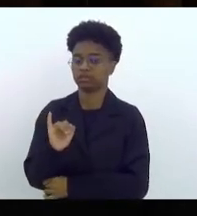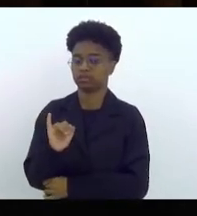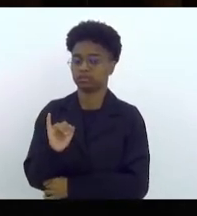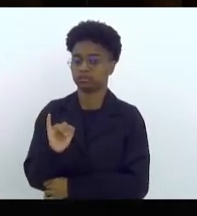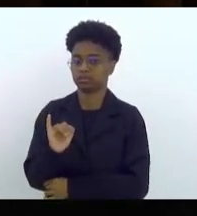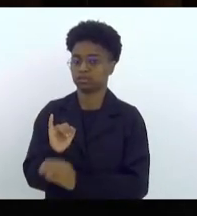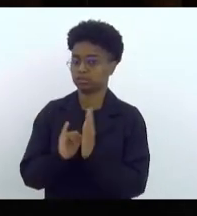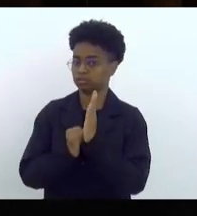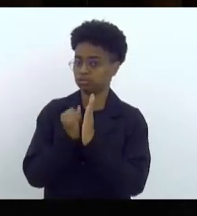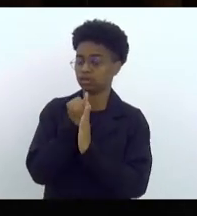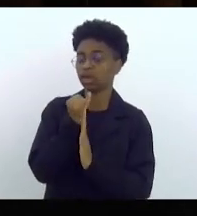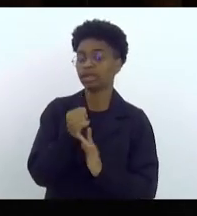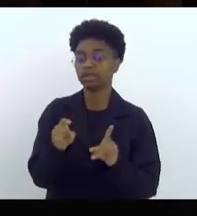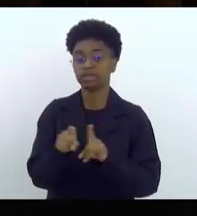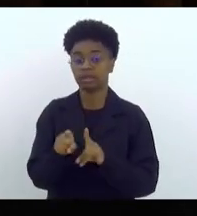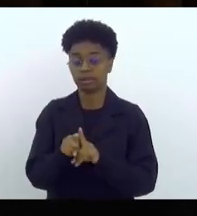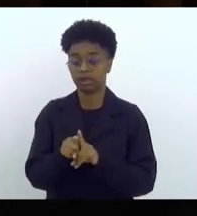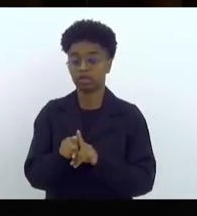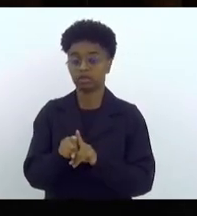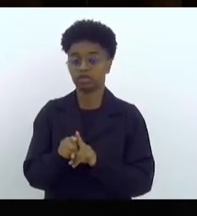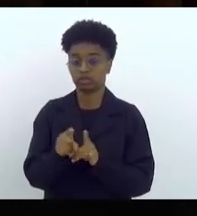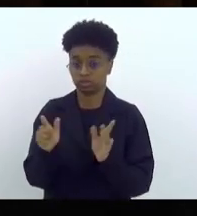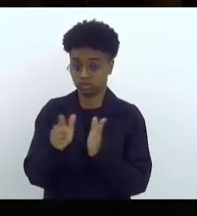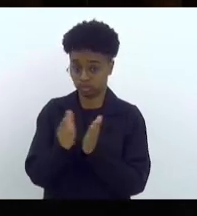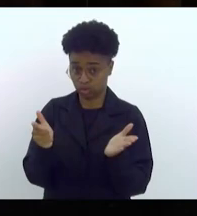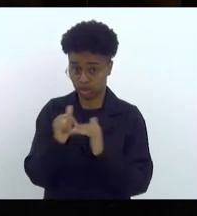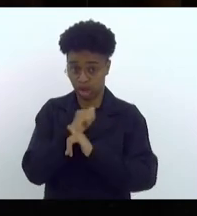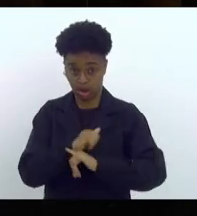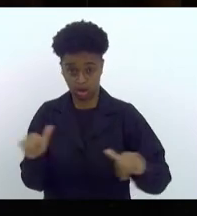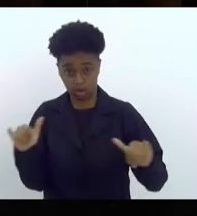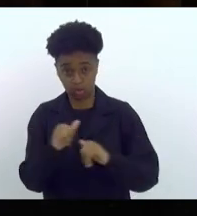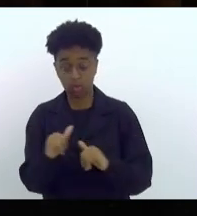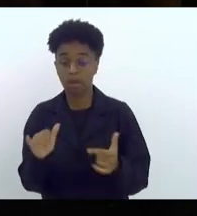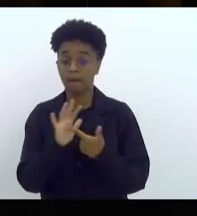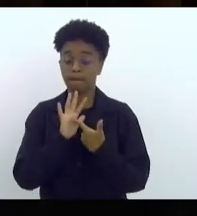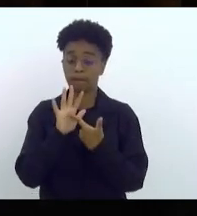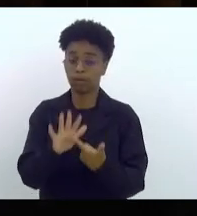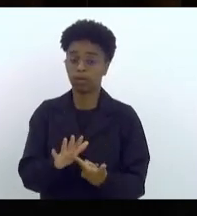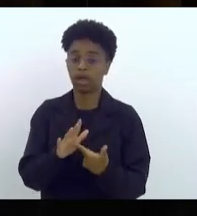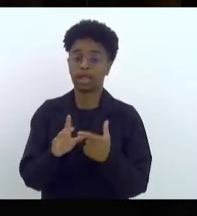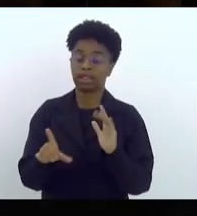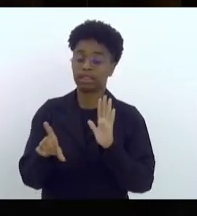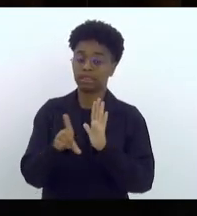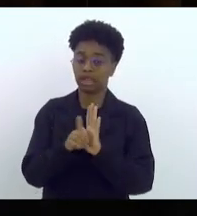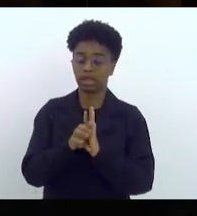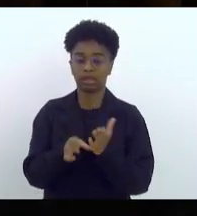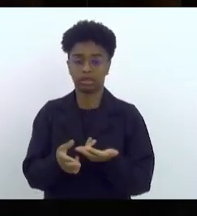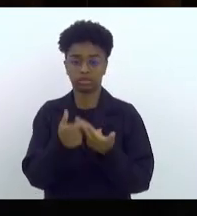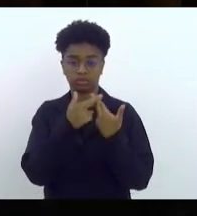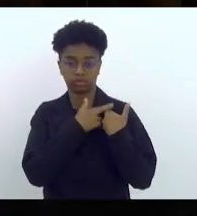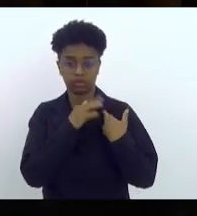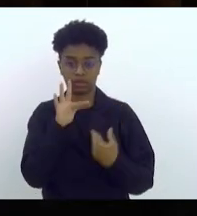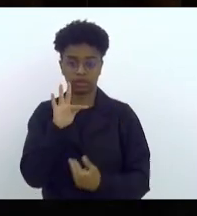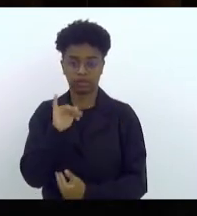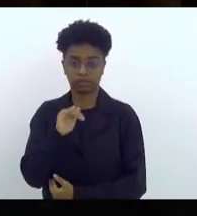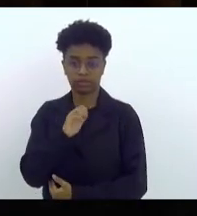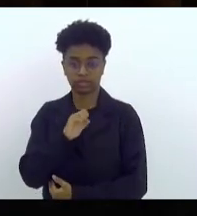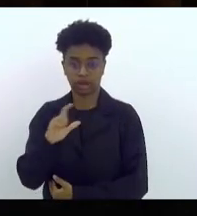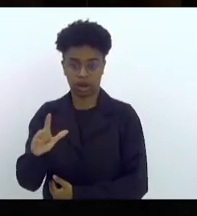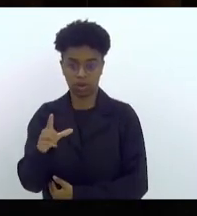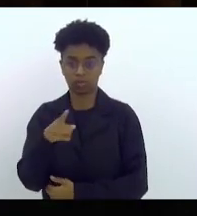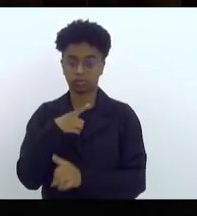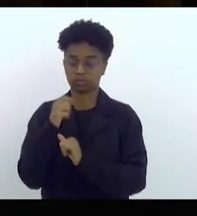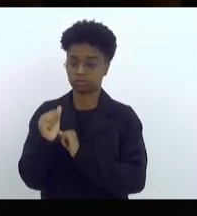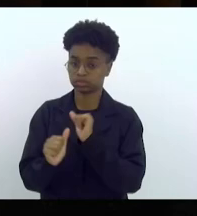diz a matéria jornalística que a lei de responsabilidade fiscal seria alterada